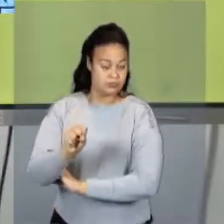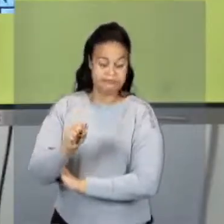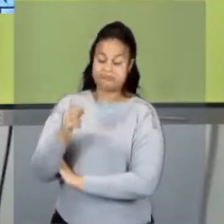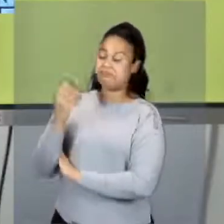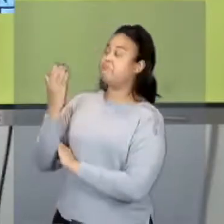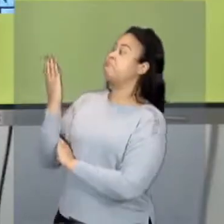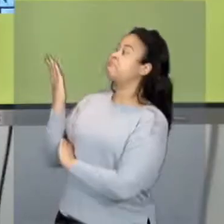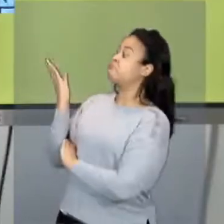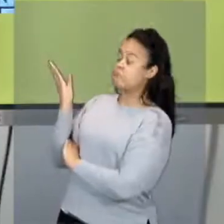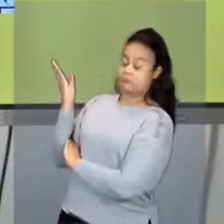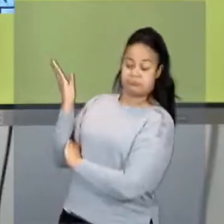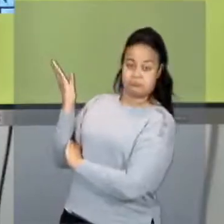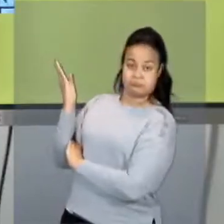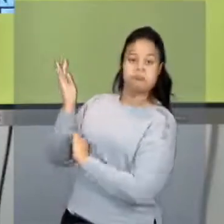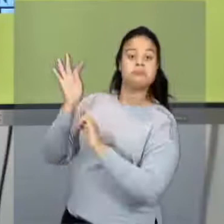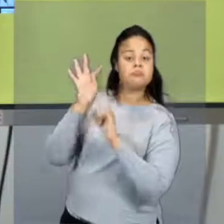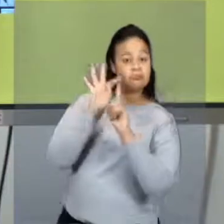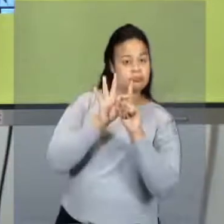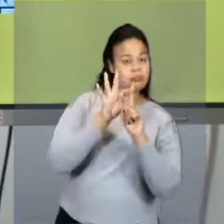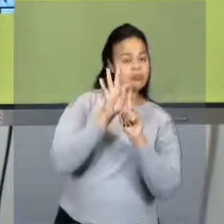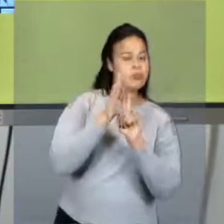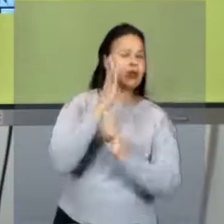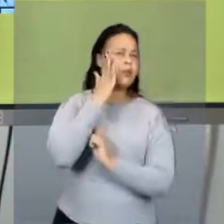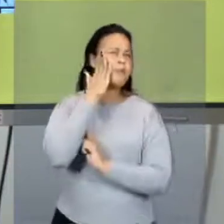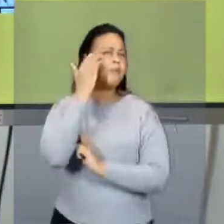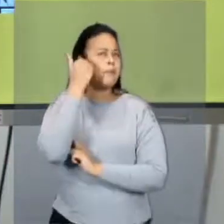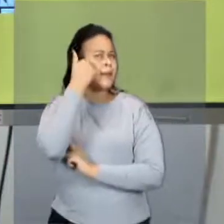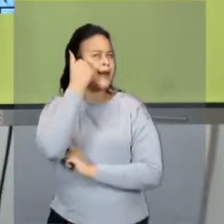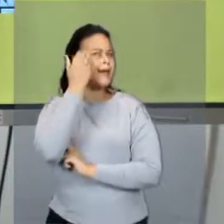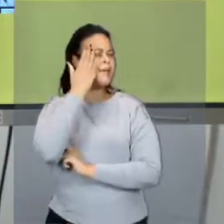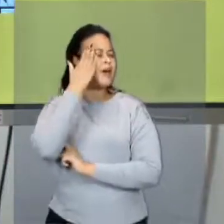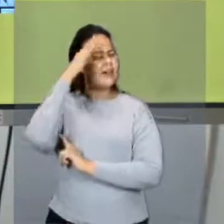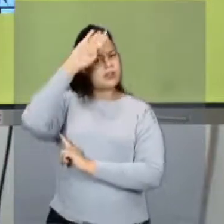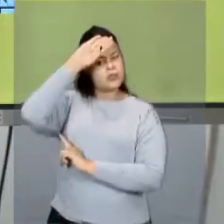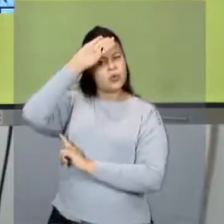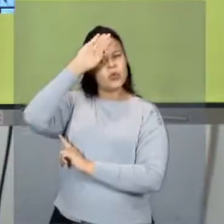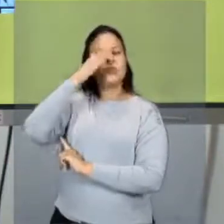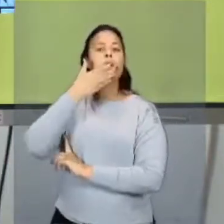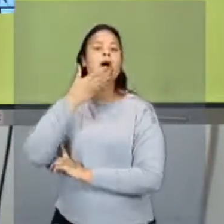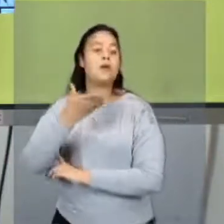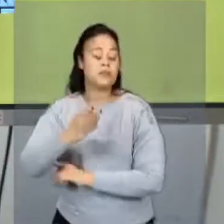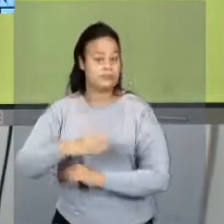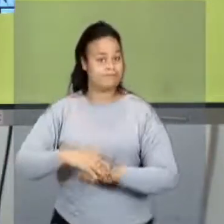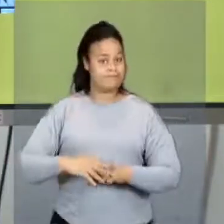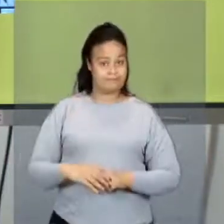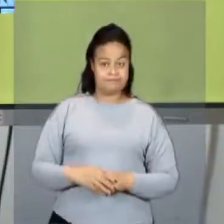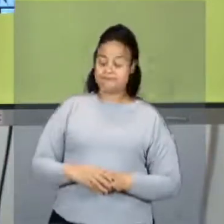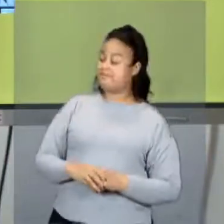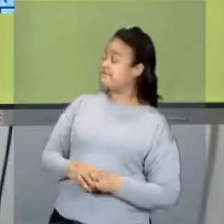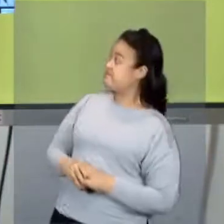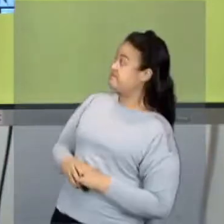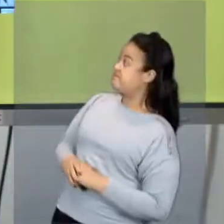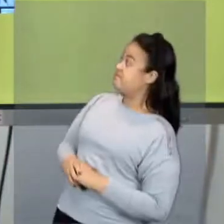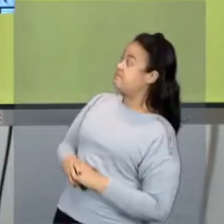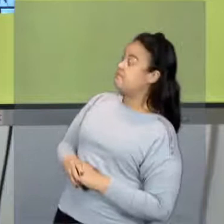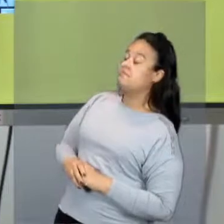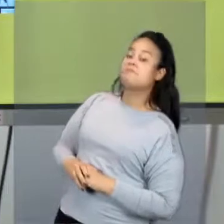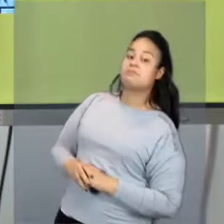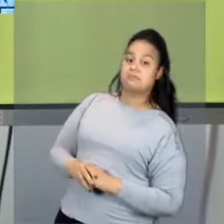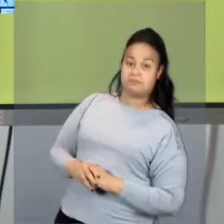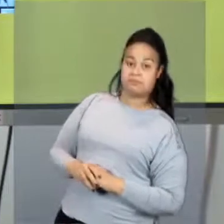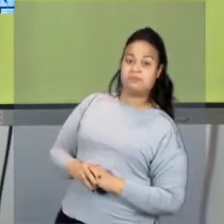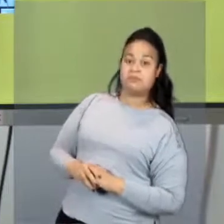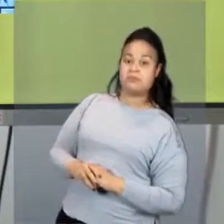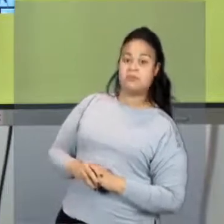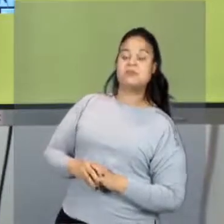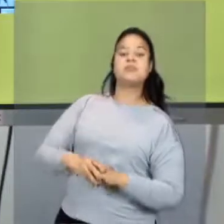termômetro, tá? Que a gente usa para ferir a temperatura, para ver se a pessoa está com febre. Aqui nós temos esse termômetro que fica